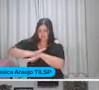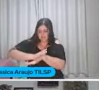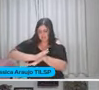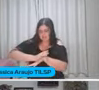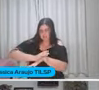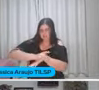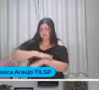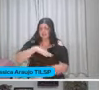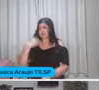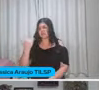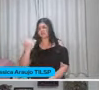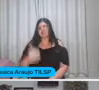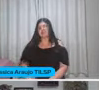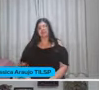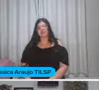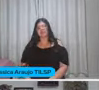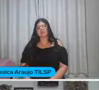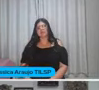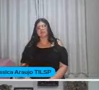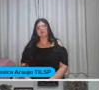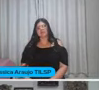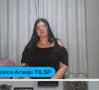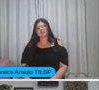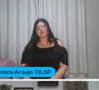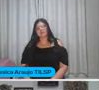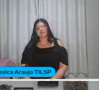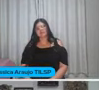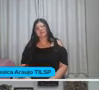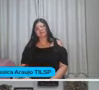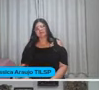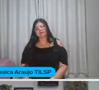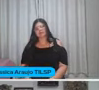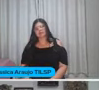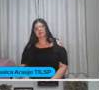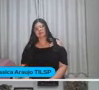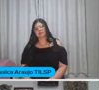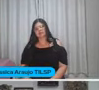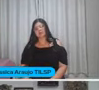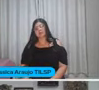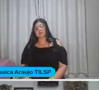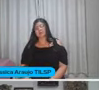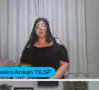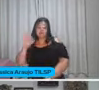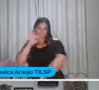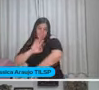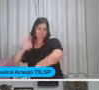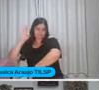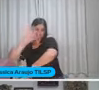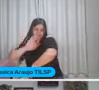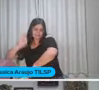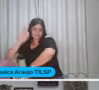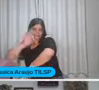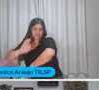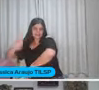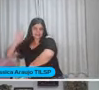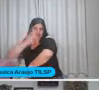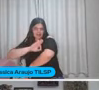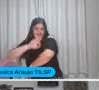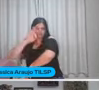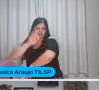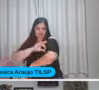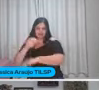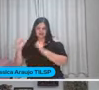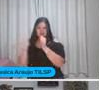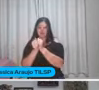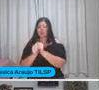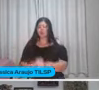Já Gente Já vai matando a formiguinha Quando uma abelhinha Vem perto de você Se você fizer assim, ó Ou dá